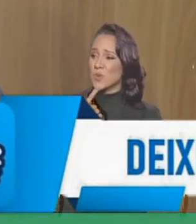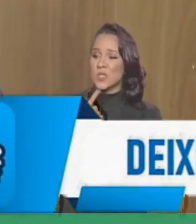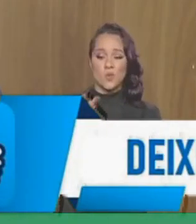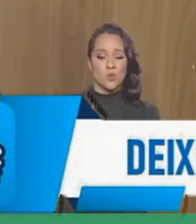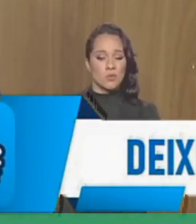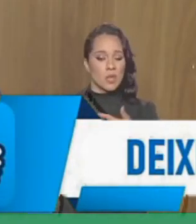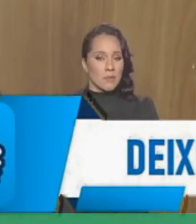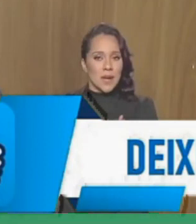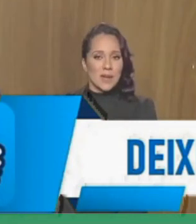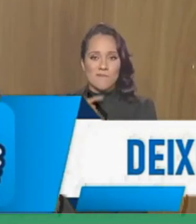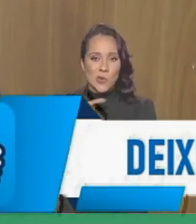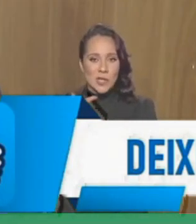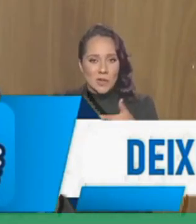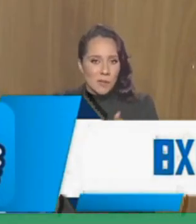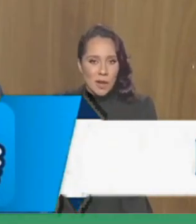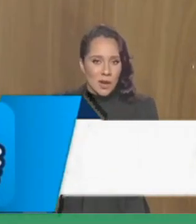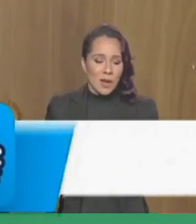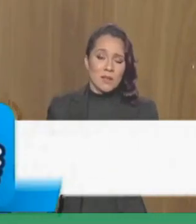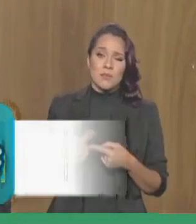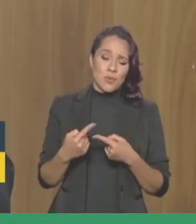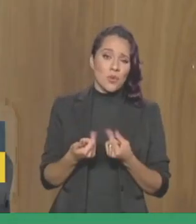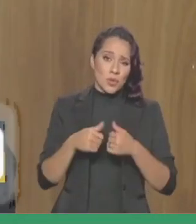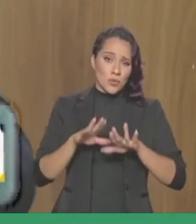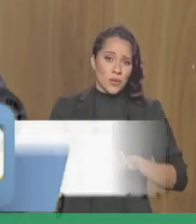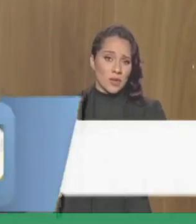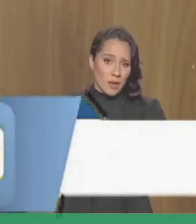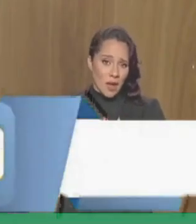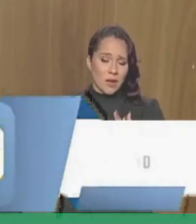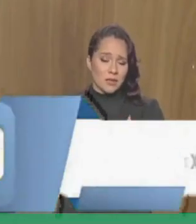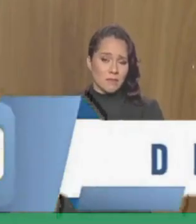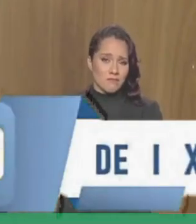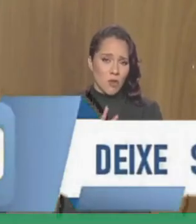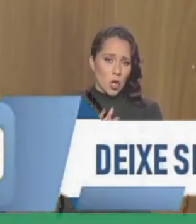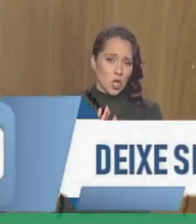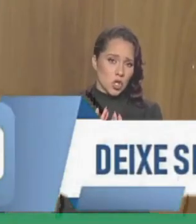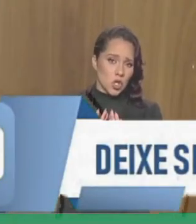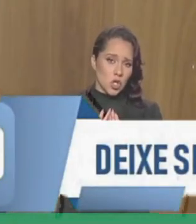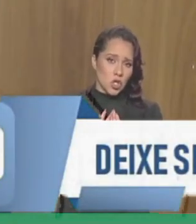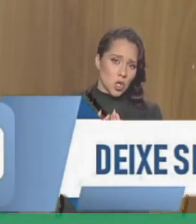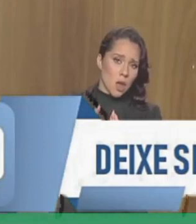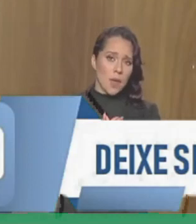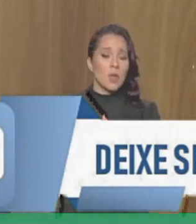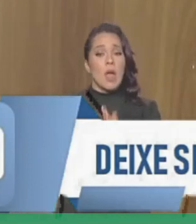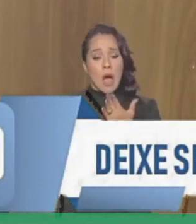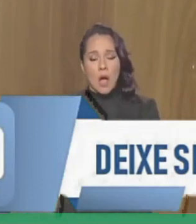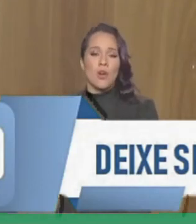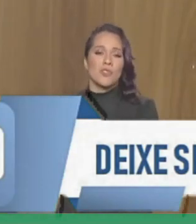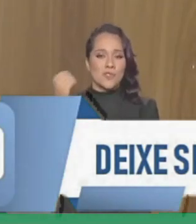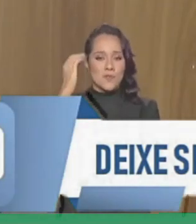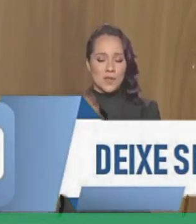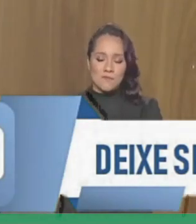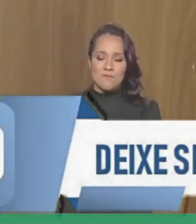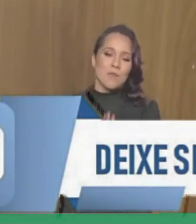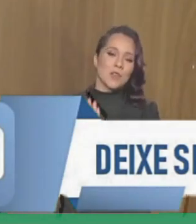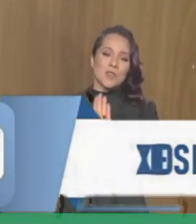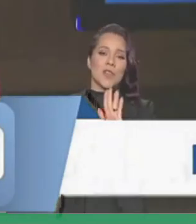ganhando o seu sustento, né, pela política do Fique em Casa, e agora, nesse momento de recuperação social, o Auxílio Brasil chega para ajudar todas